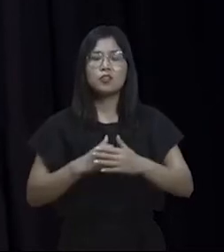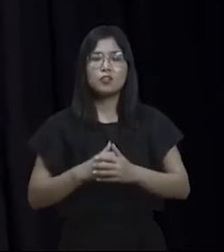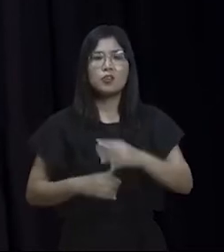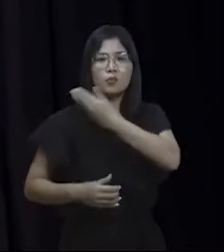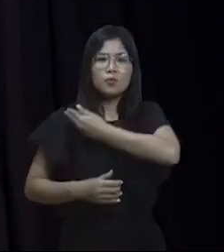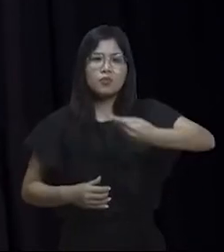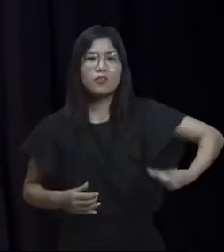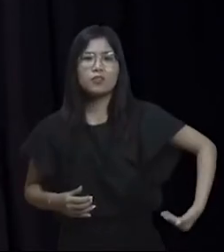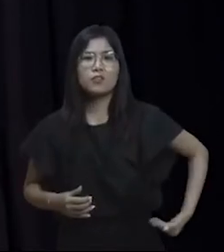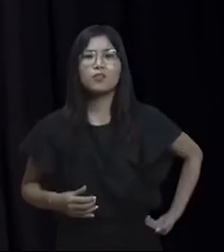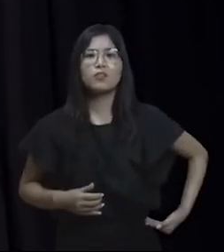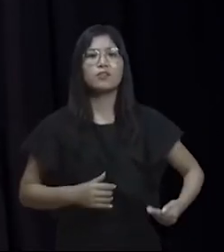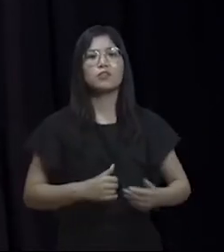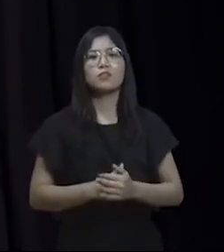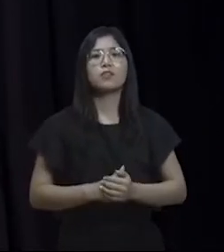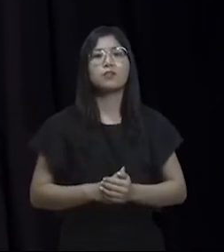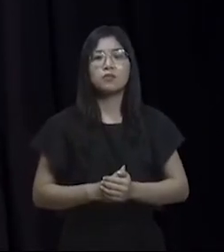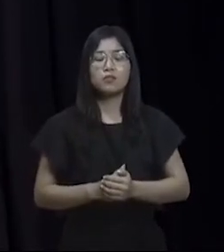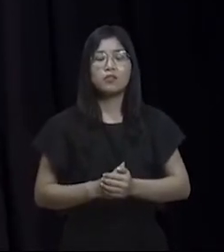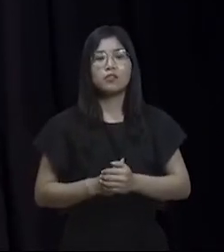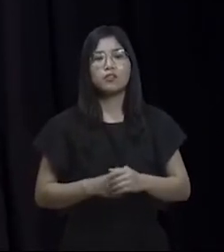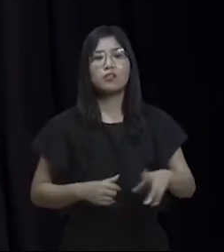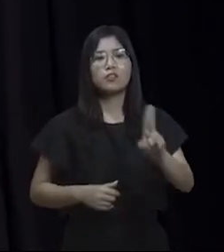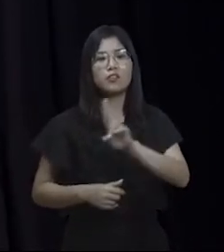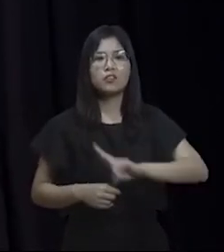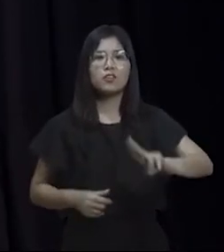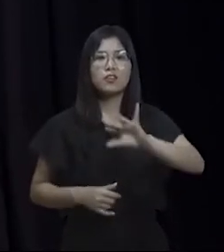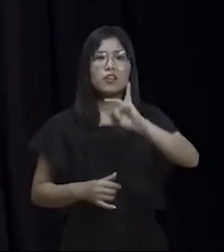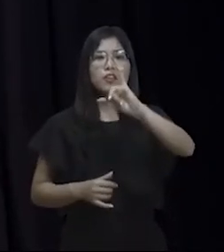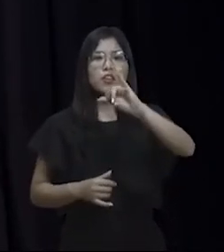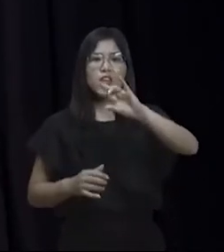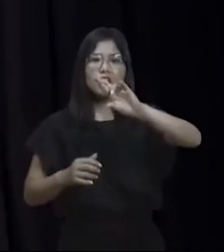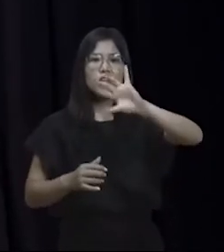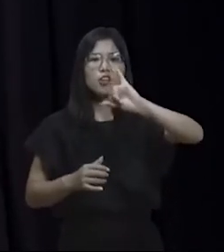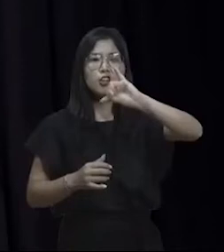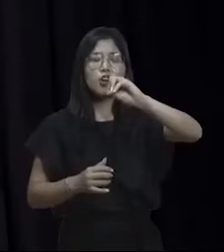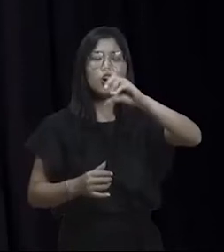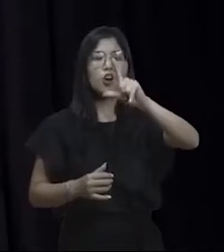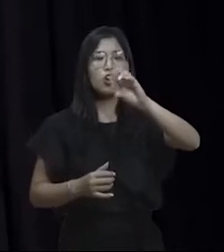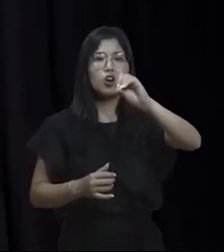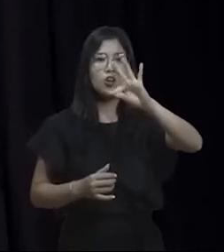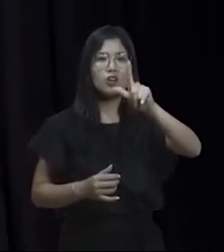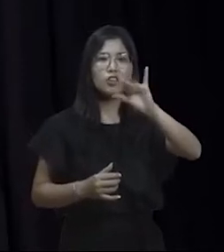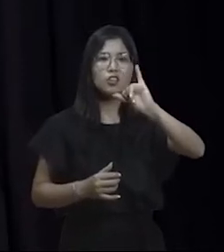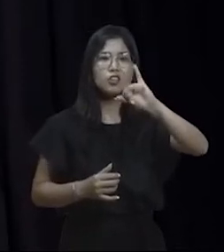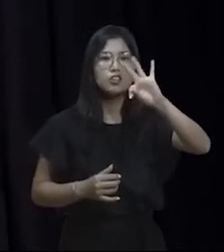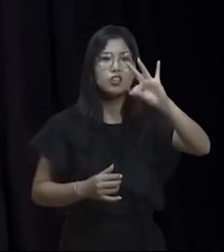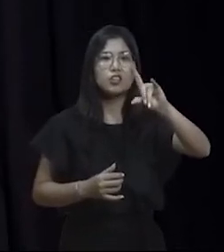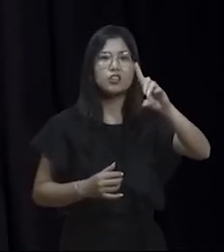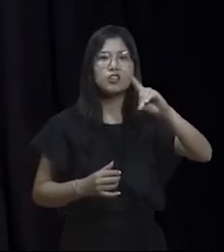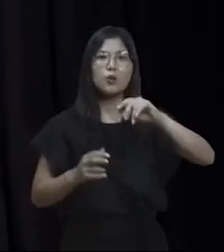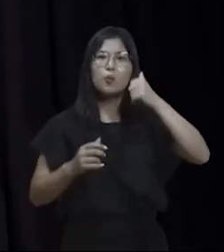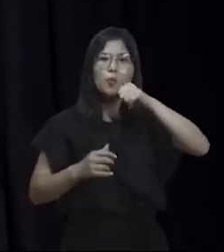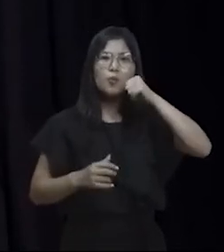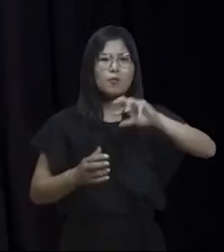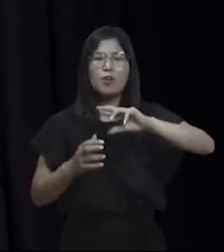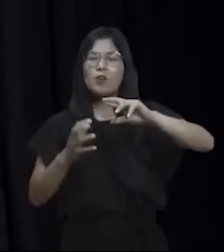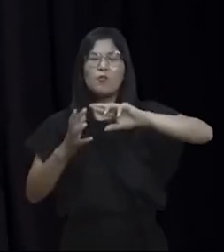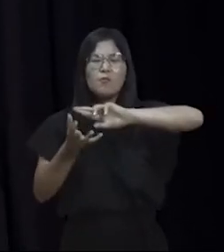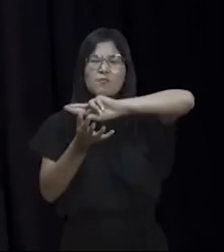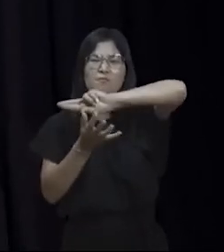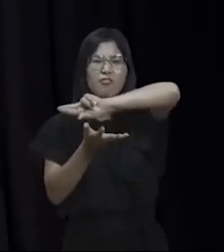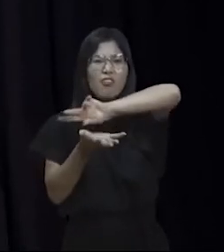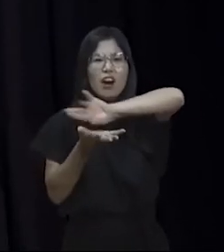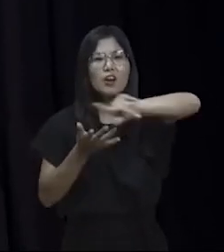governo negacionista, cuja omissão dolosa e criminosa levou à morte milhares de irmãos e irmãs brasileiras.